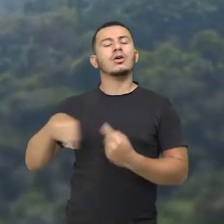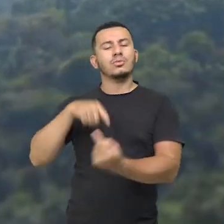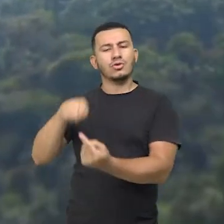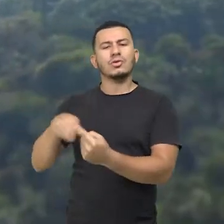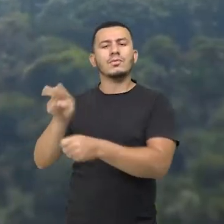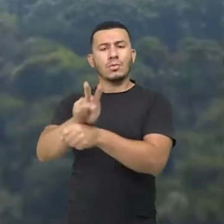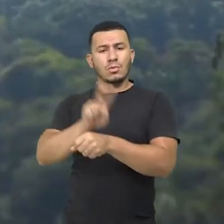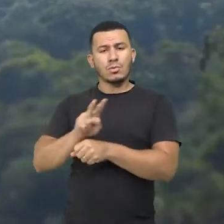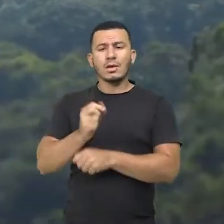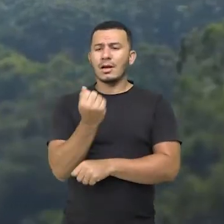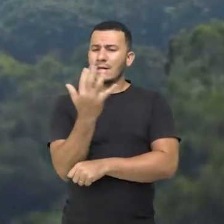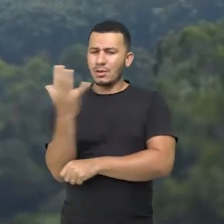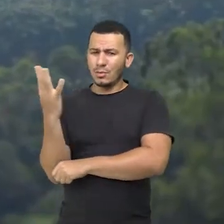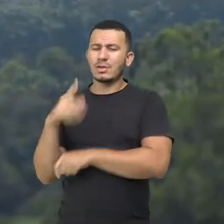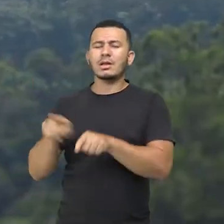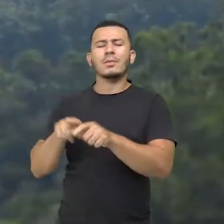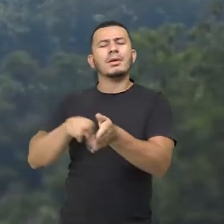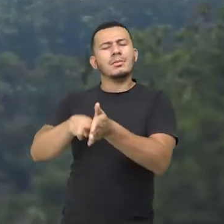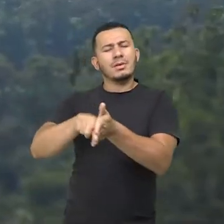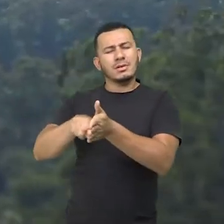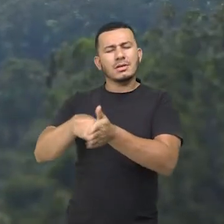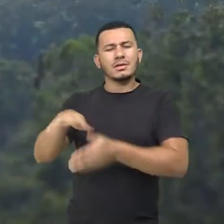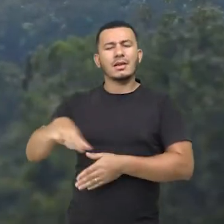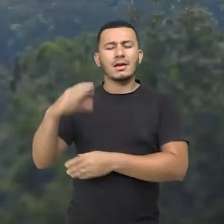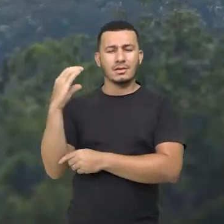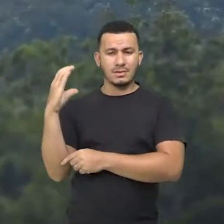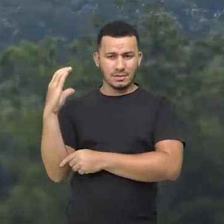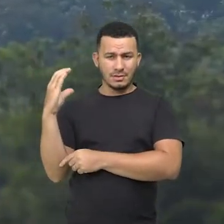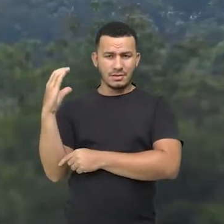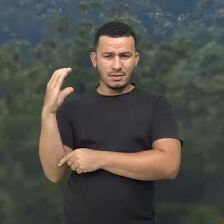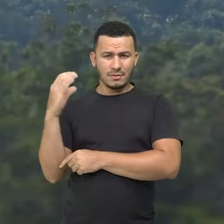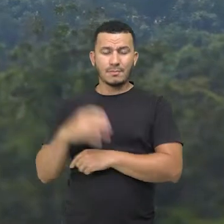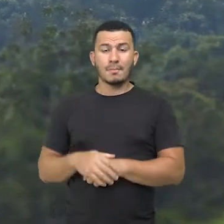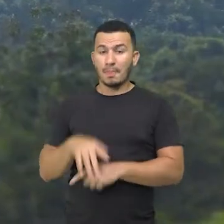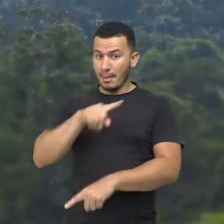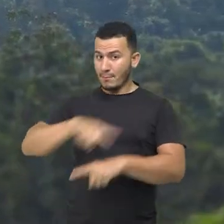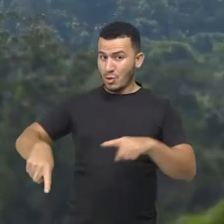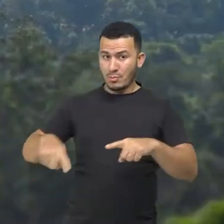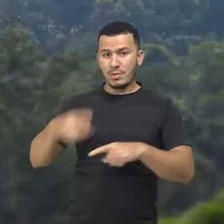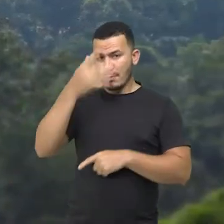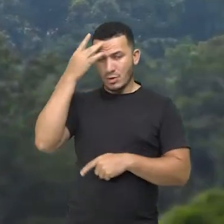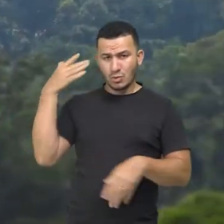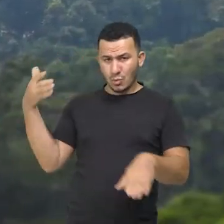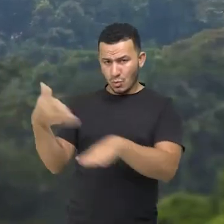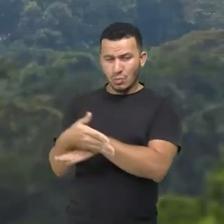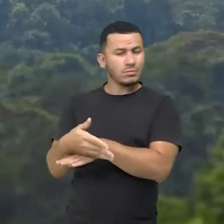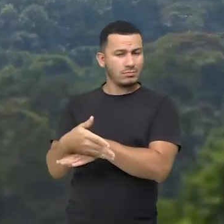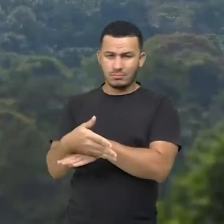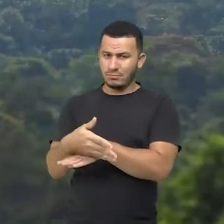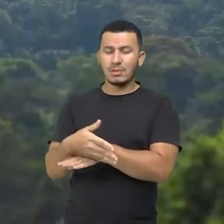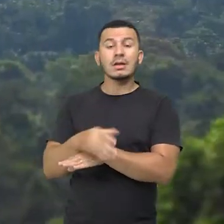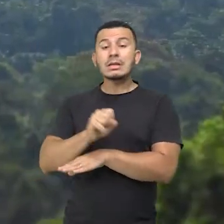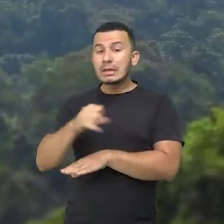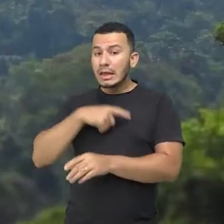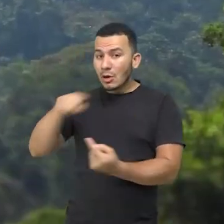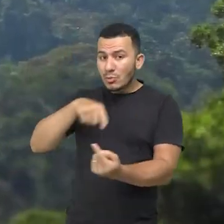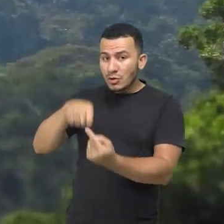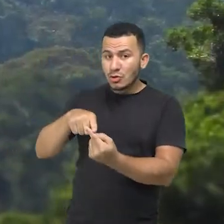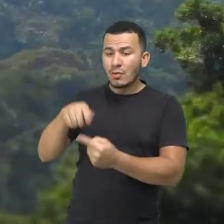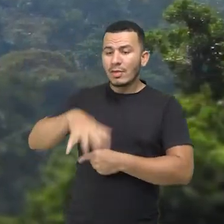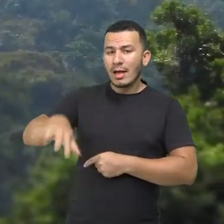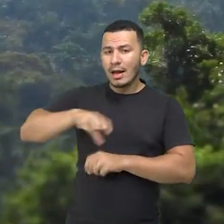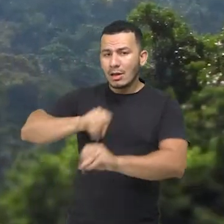da natureza e a realização de pesquisas científicas. É proibido a visitação pública, exceto com o objetivo educacional,